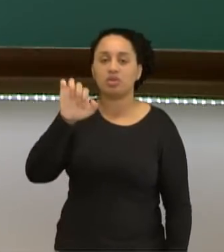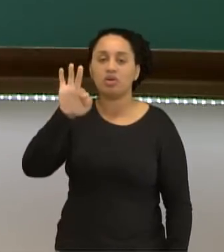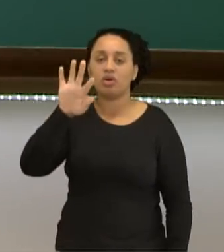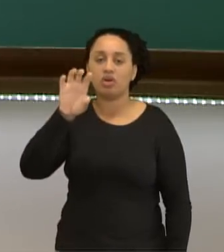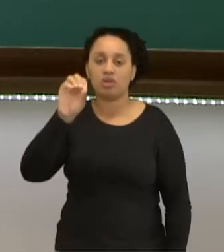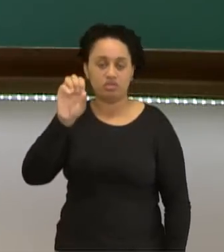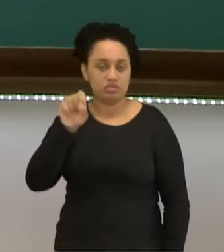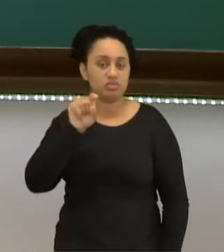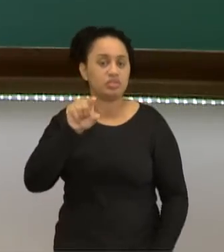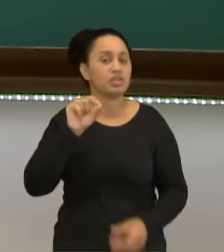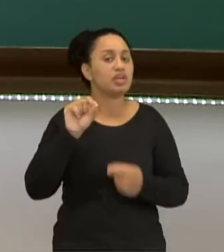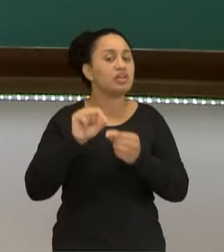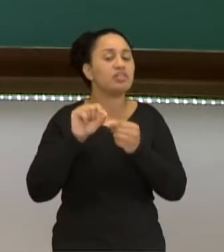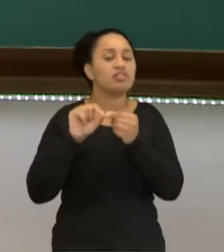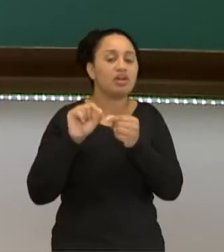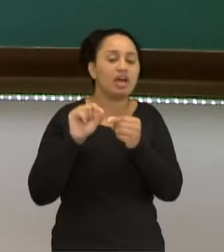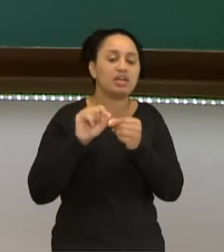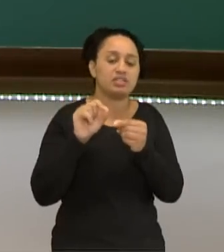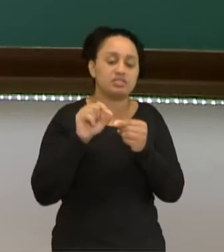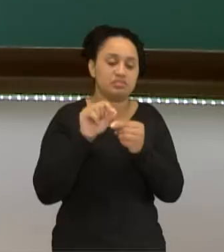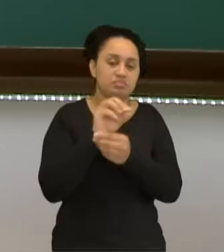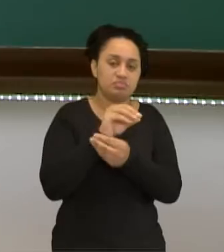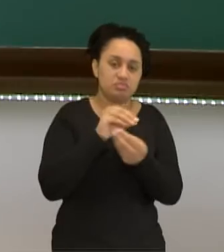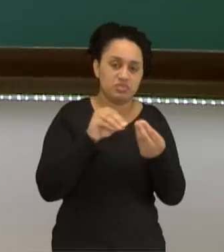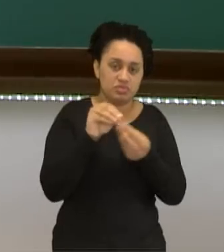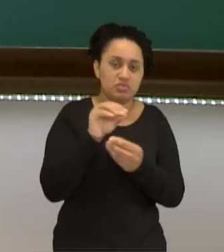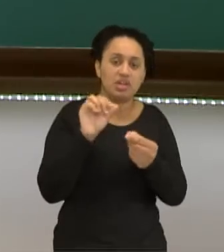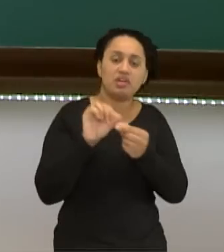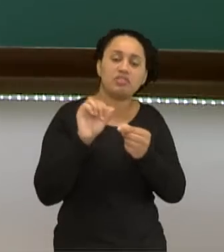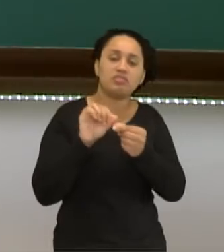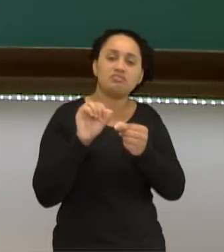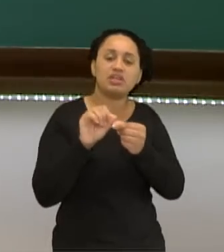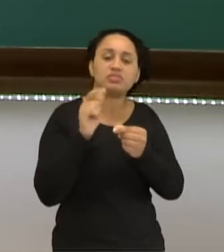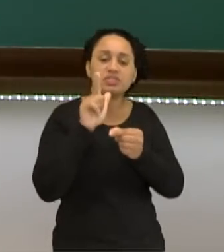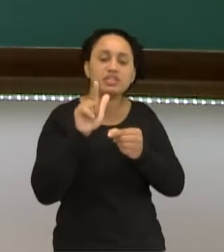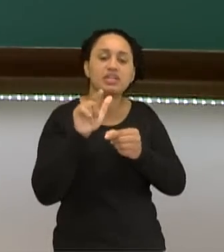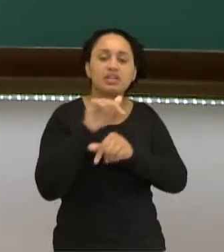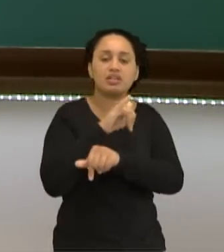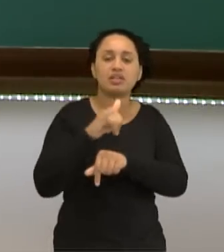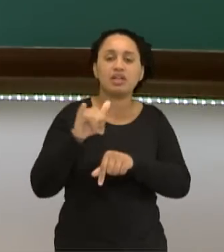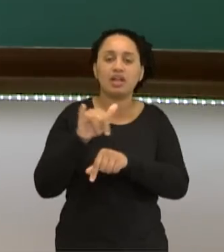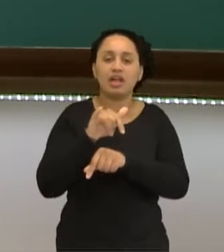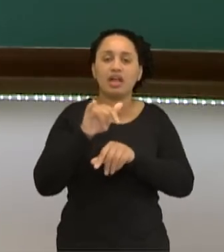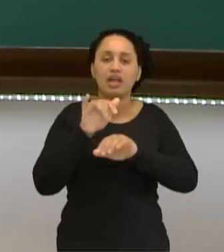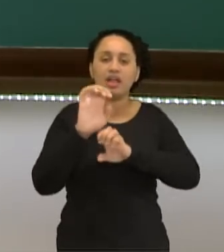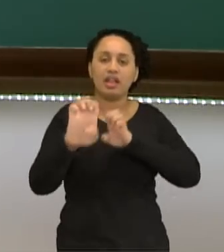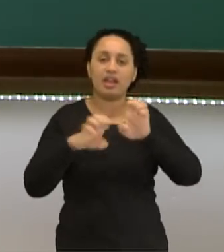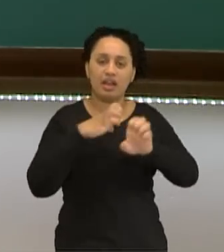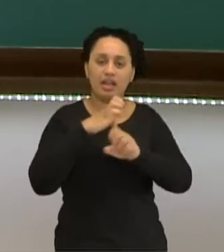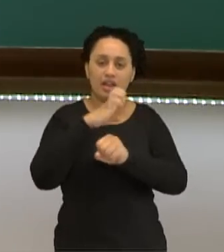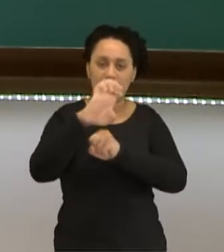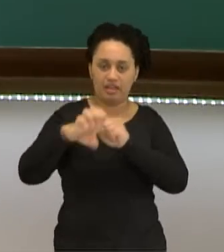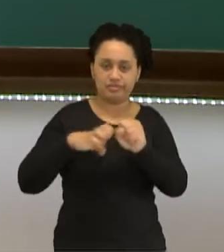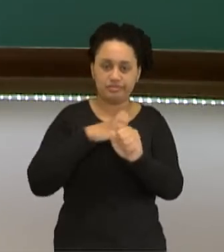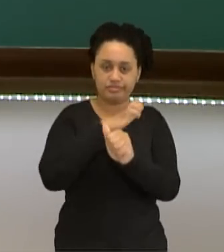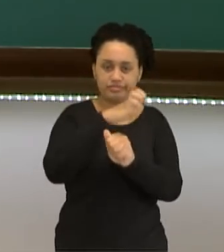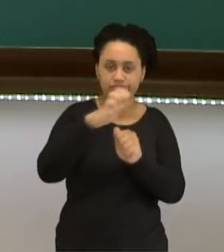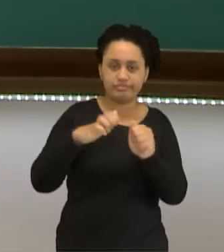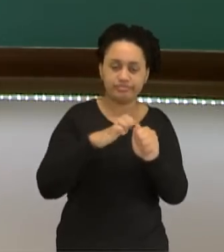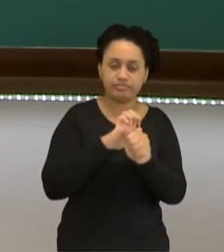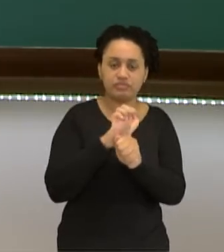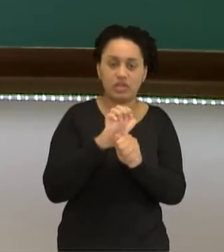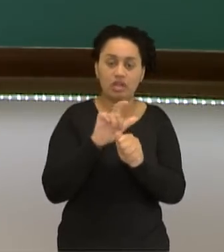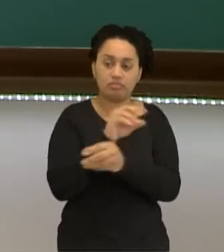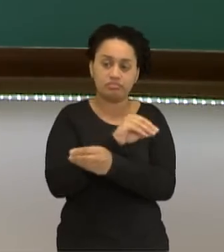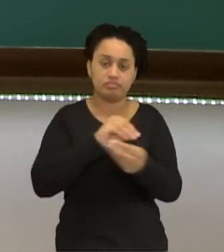são a junção de íons que vão liberar e receber elétrons, fazer junções de elétrons. E, a partir